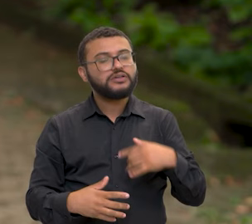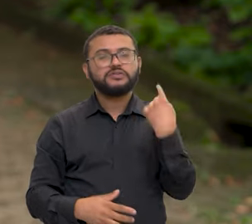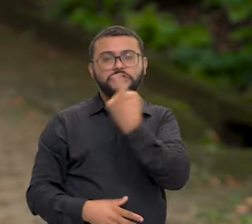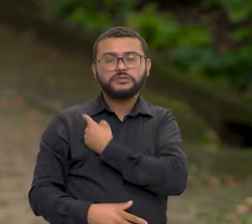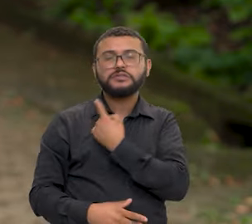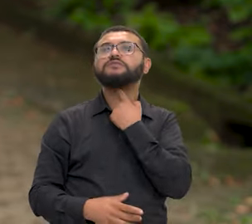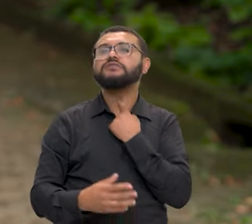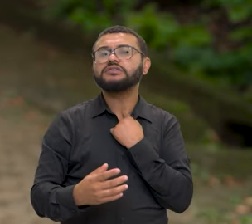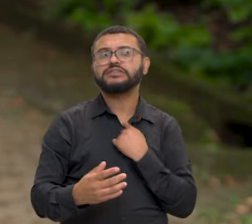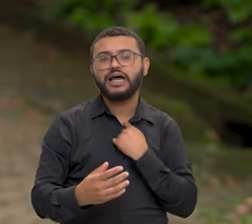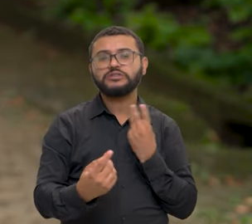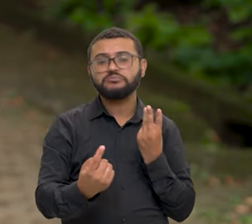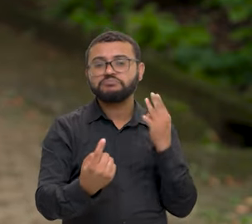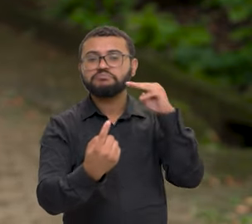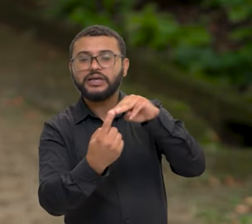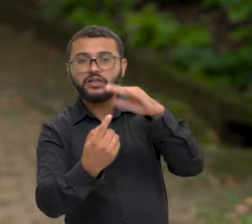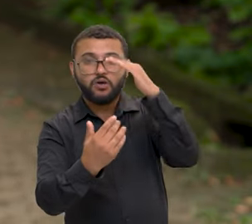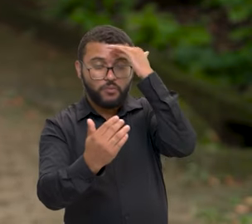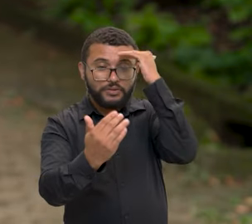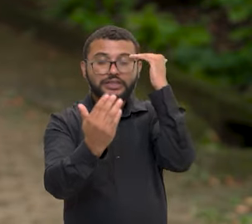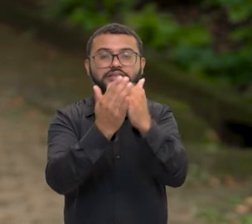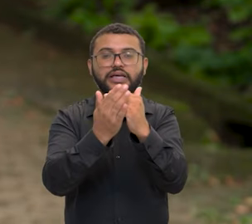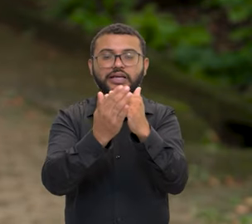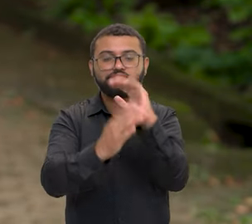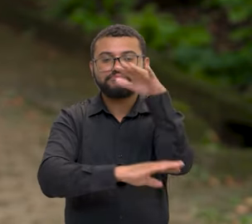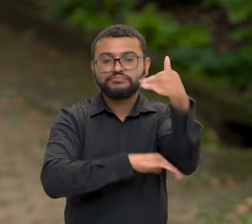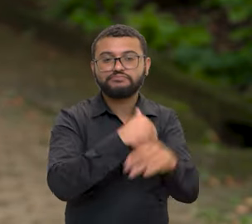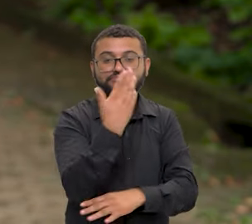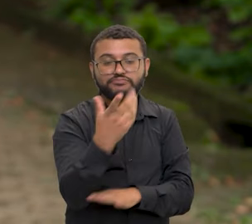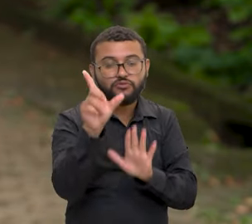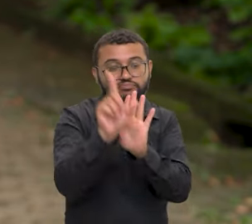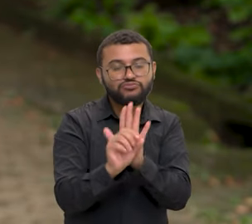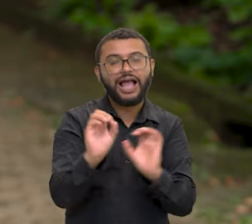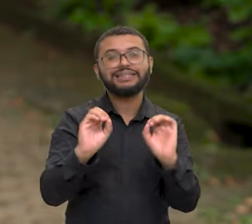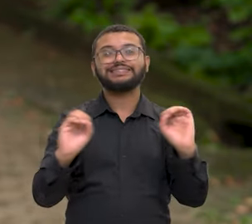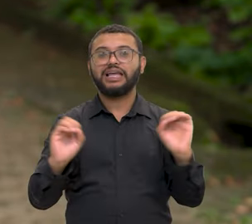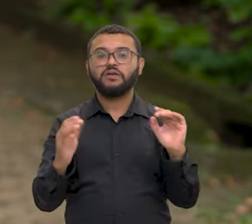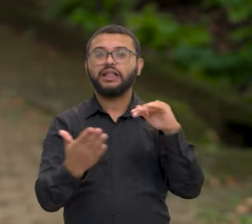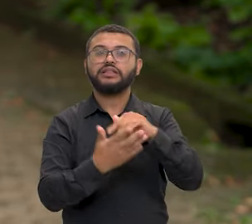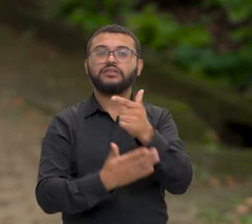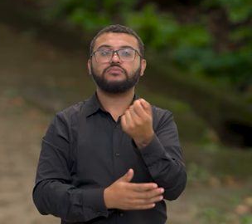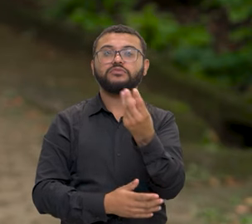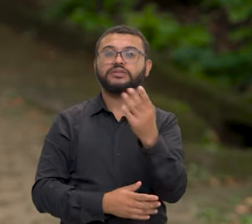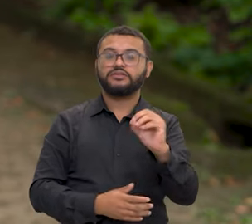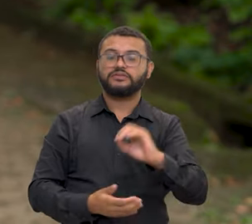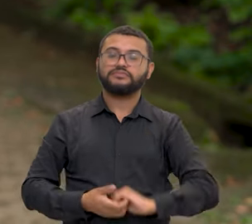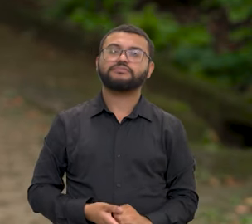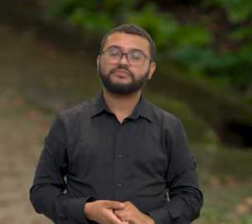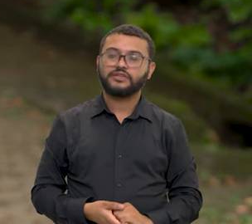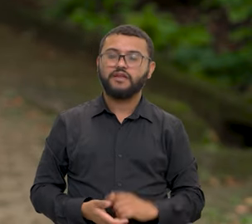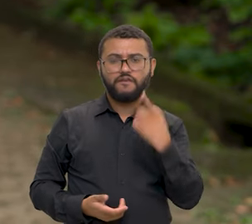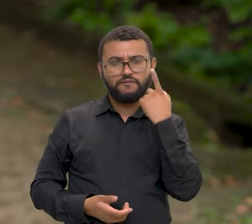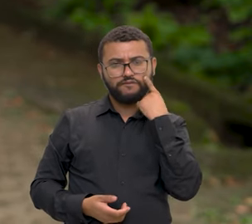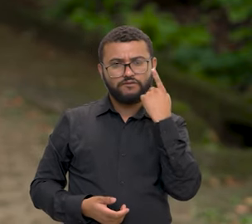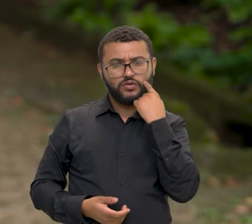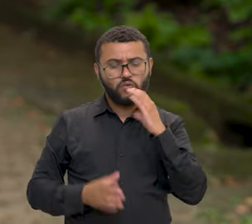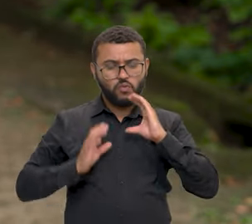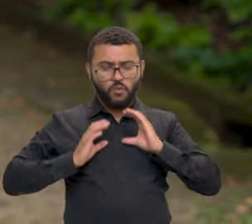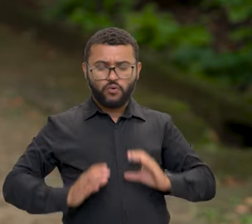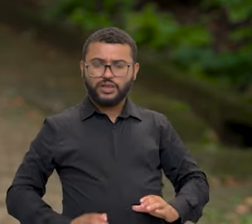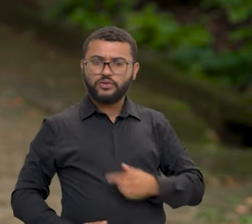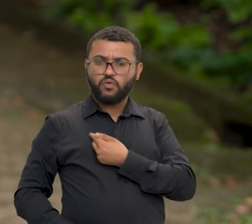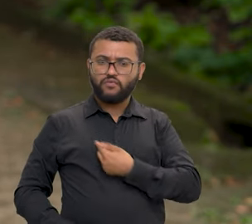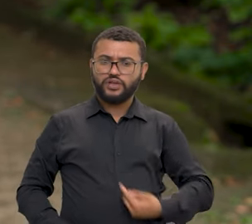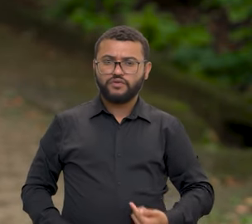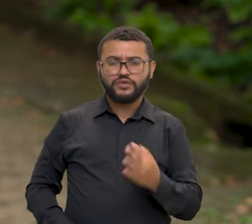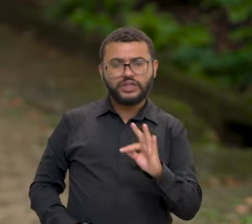Essa postura do governo federal não só contribui para a preservação do meio ambiente, mas também reafirma o compromisso do